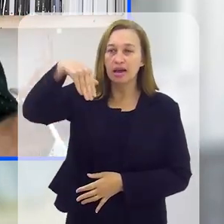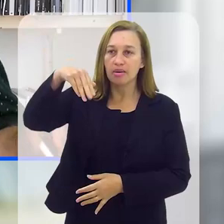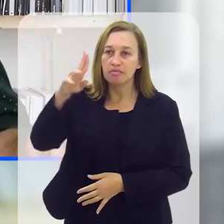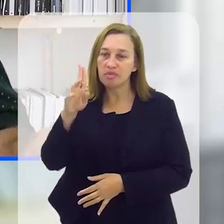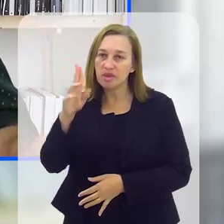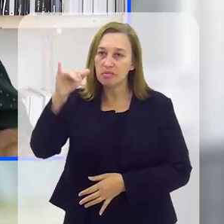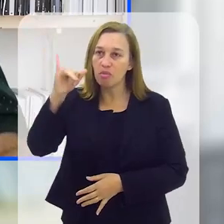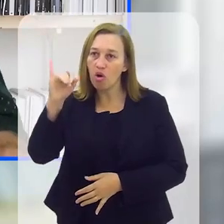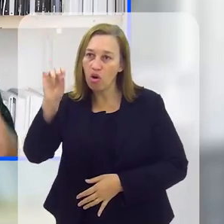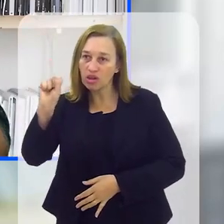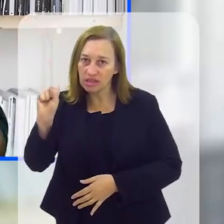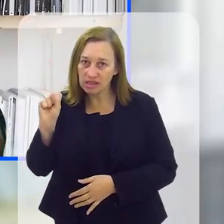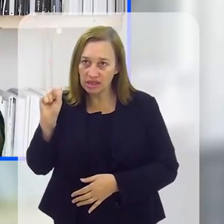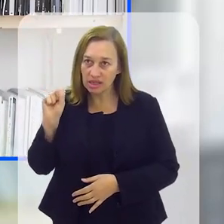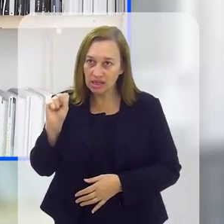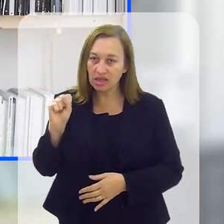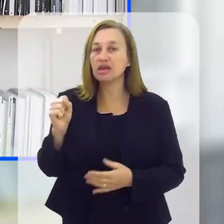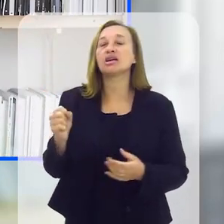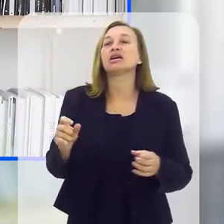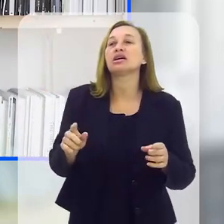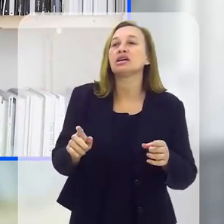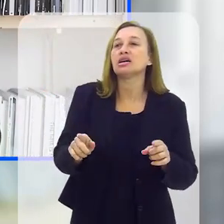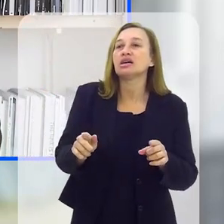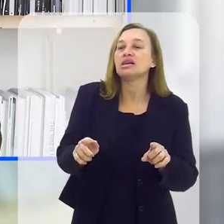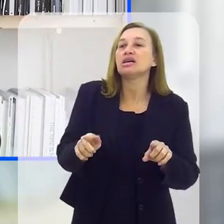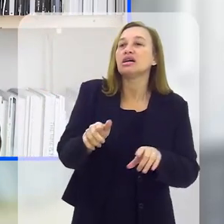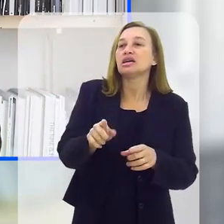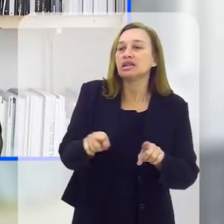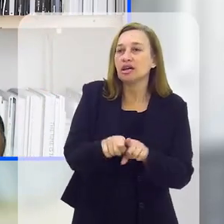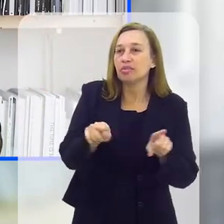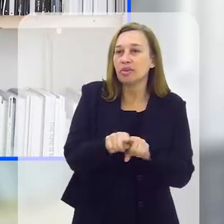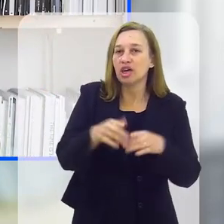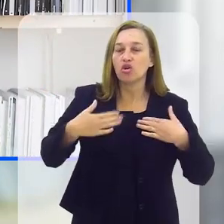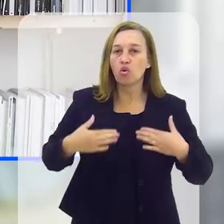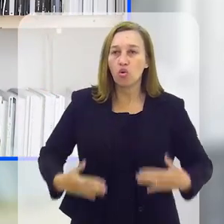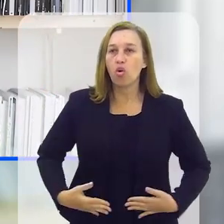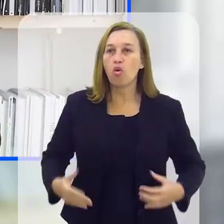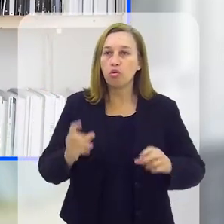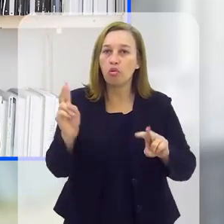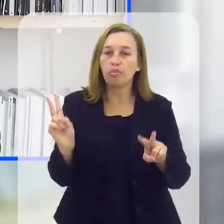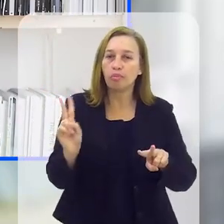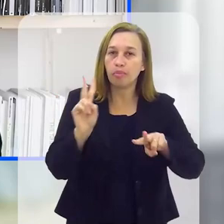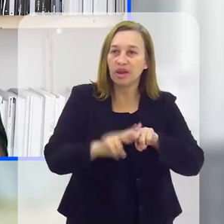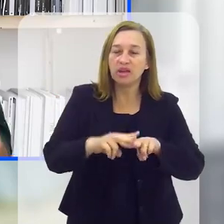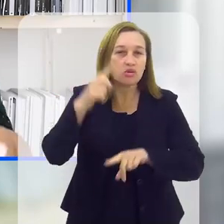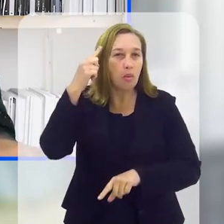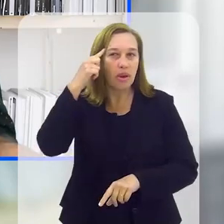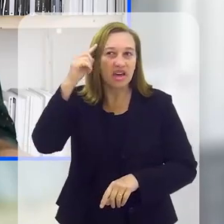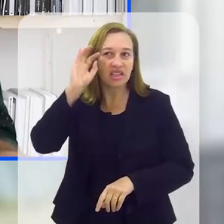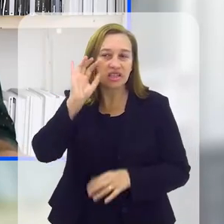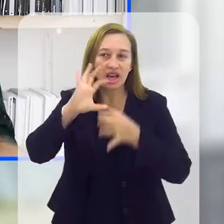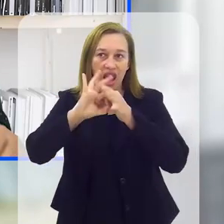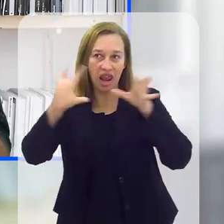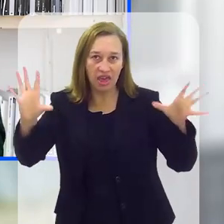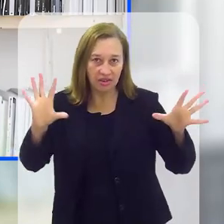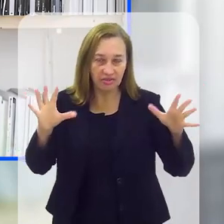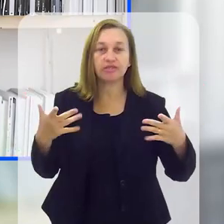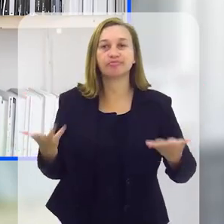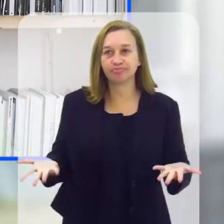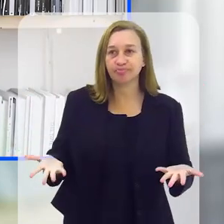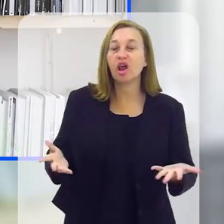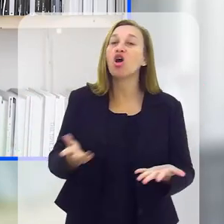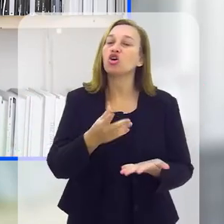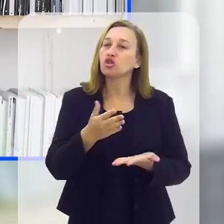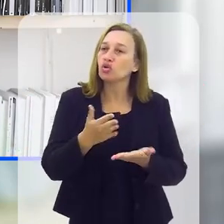e Corpo Preso Mente Livre, Versos aos Verbos de um Detento, com poemas escritos por detentos do presídio